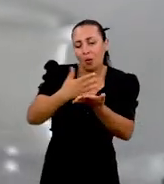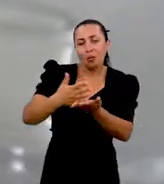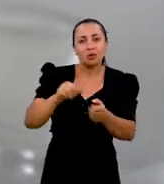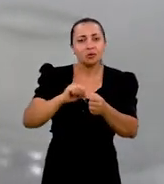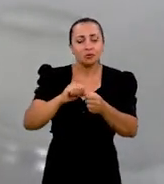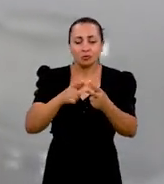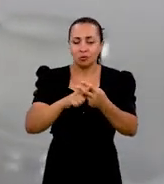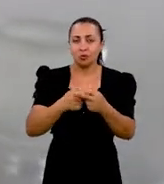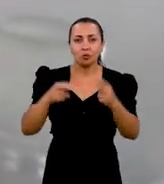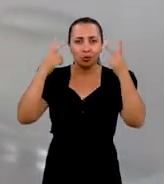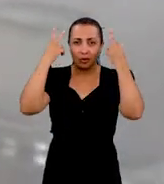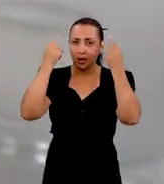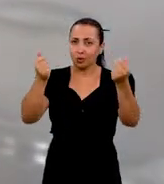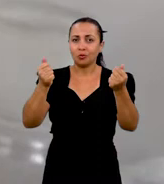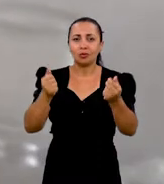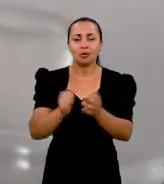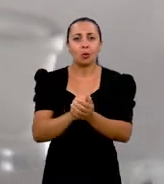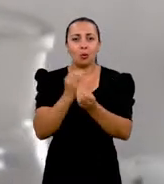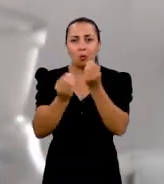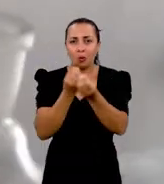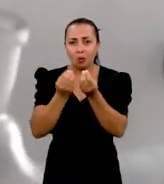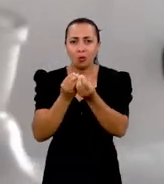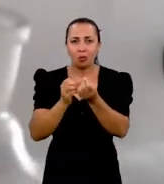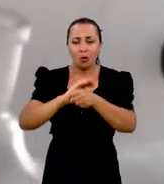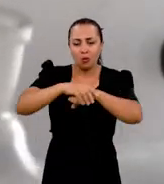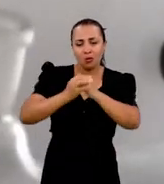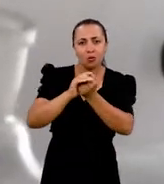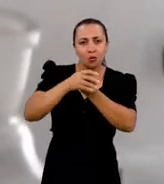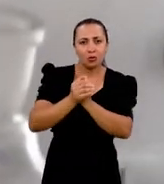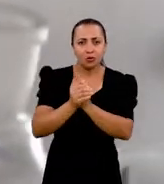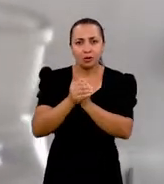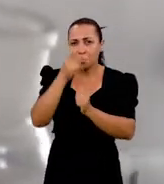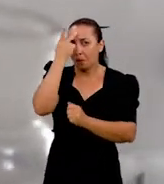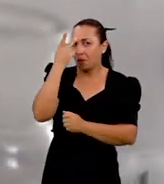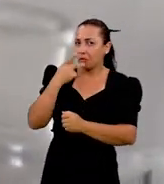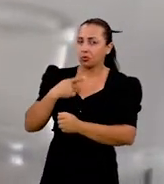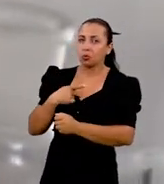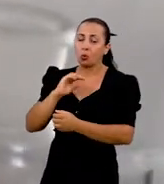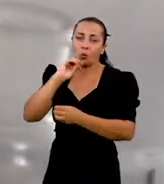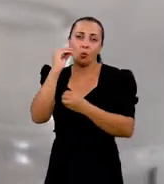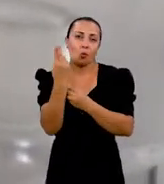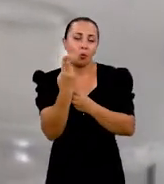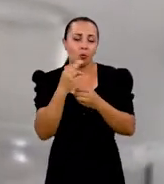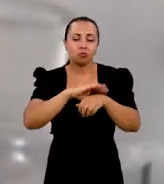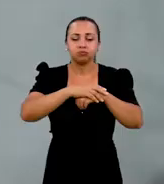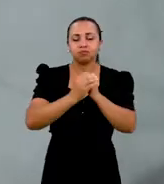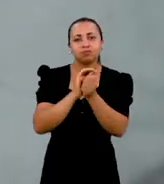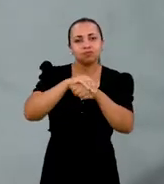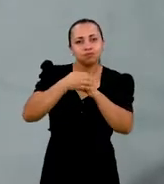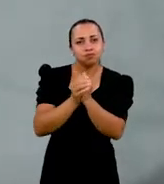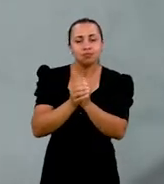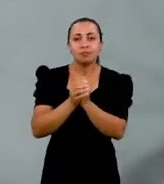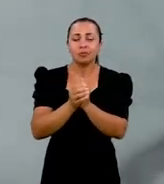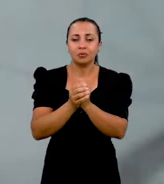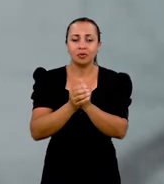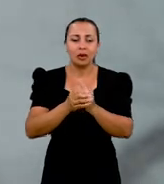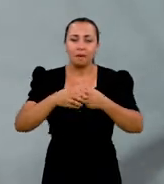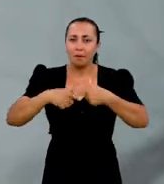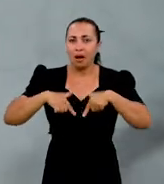produtos naturais, como sabonete íntimo, ou sabão para combate,